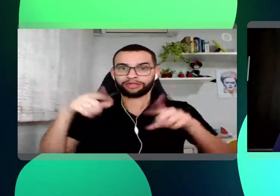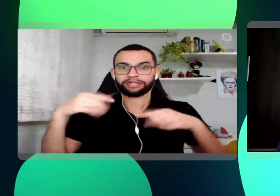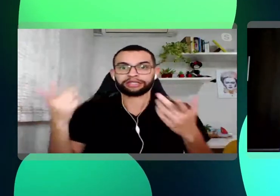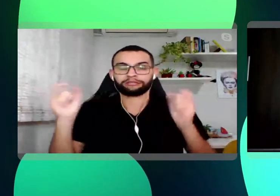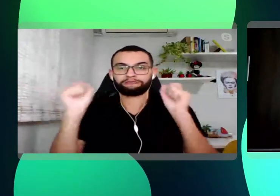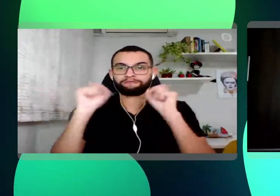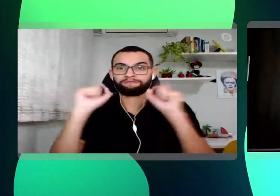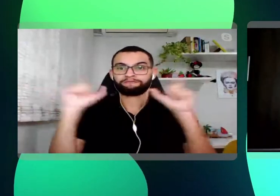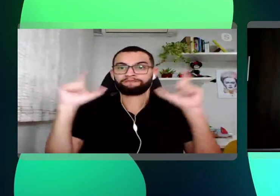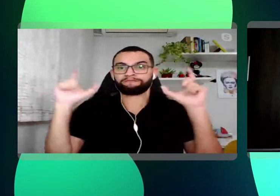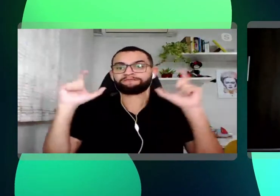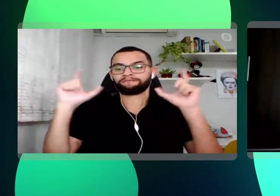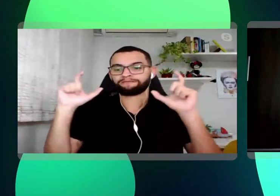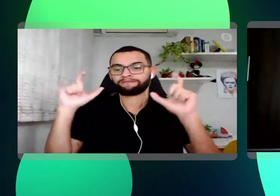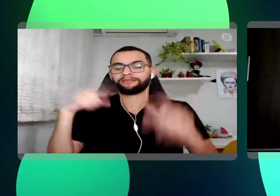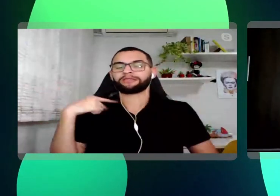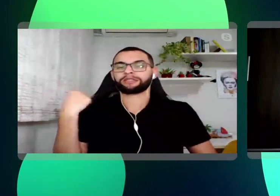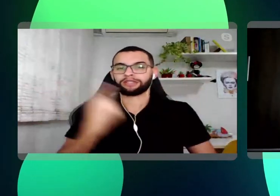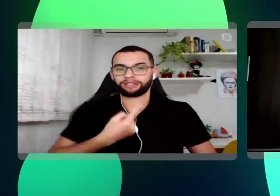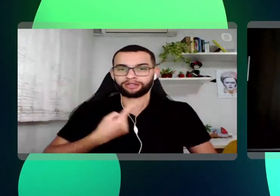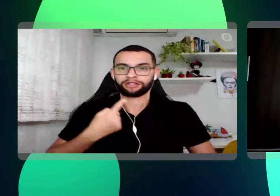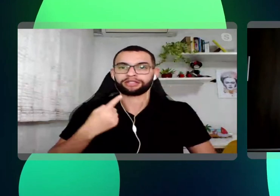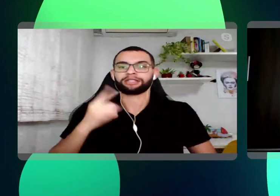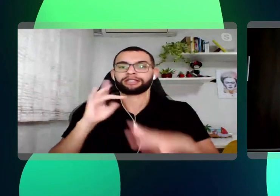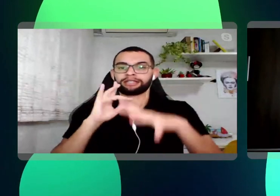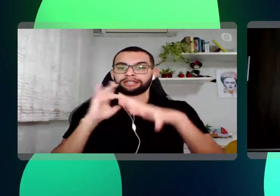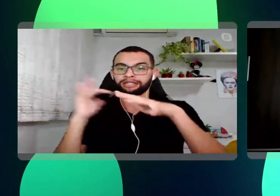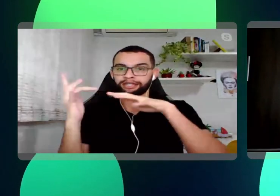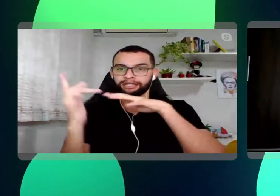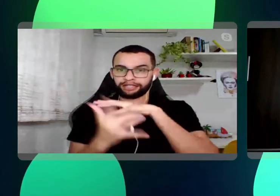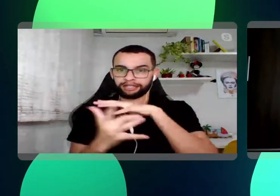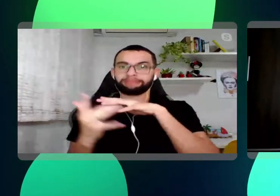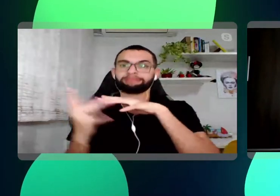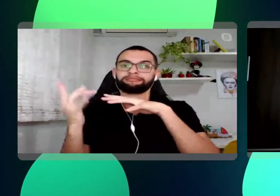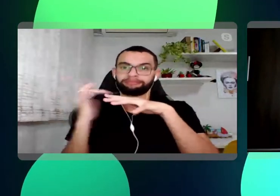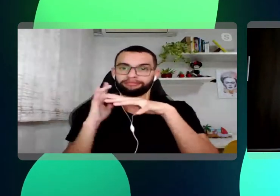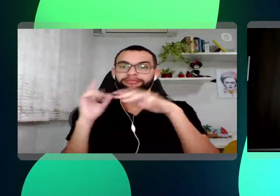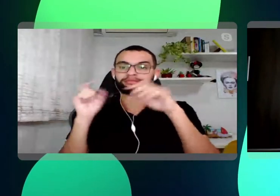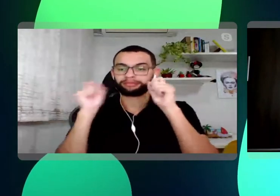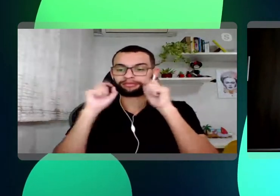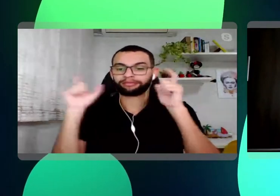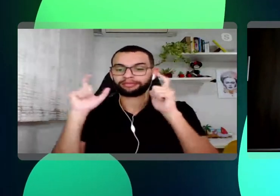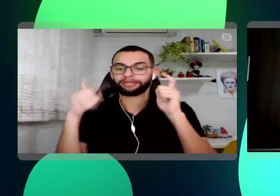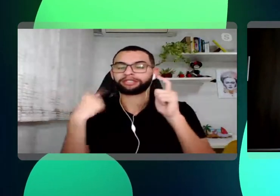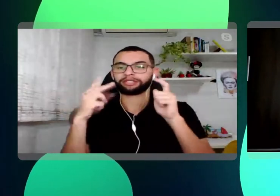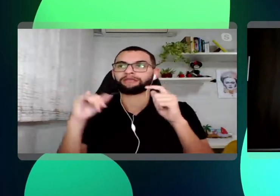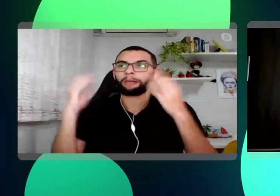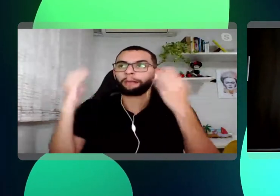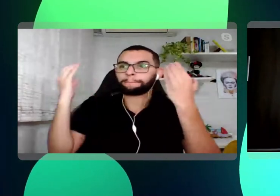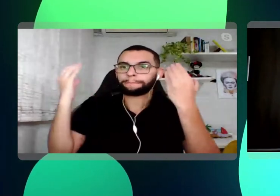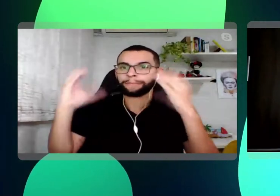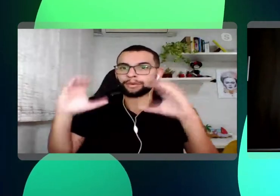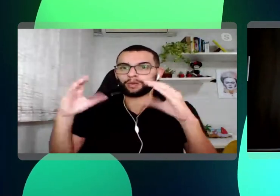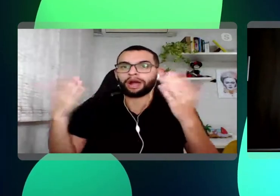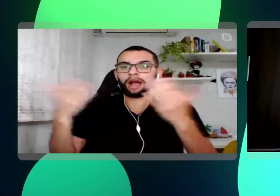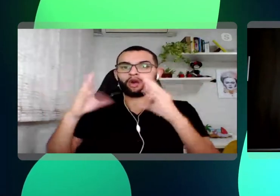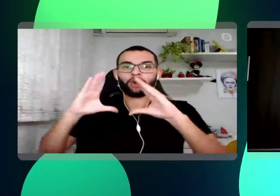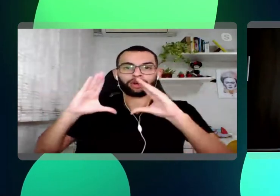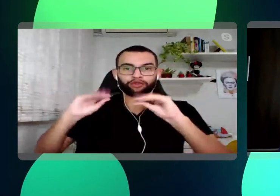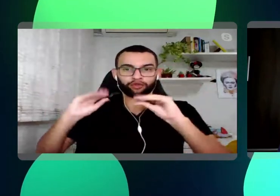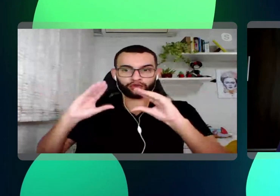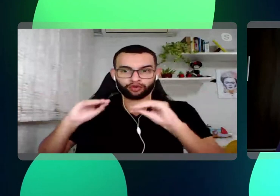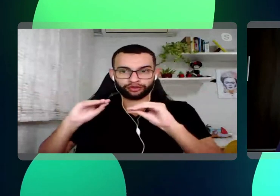fiquem de olho nas nossas redes sociais. A gente vai fazer a publicação agora à noite.